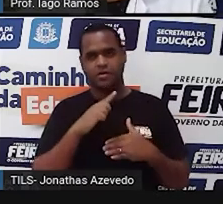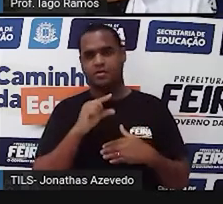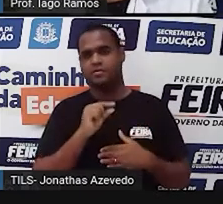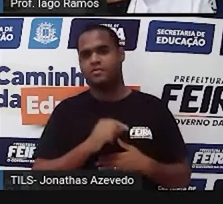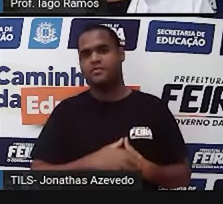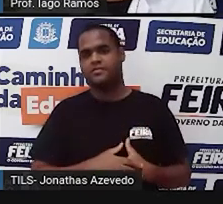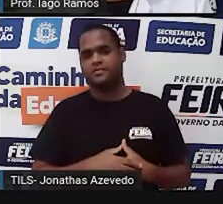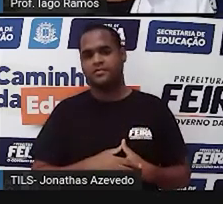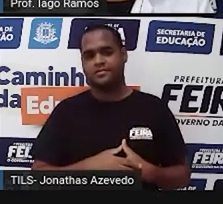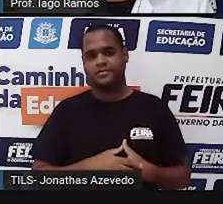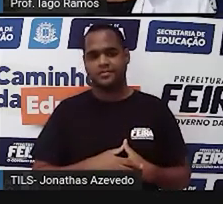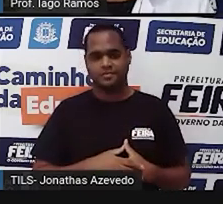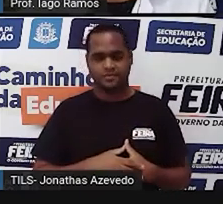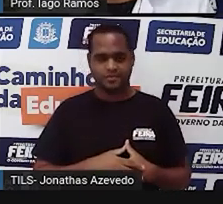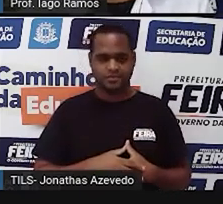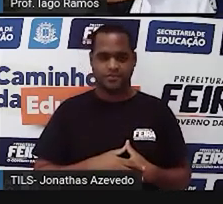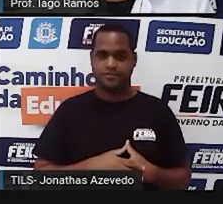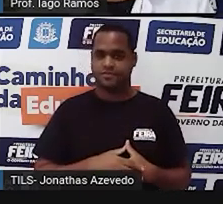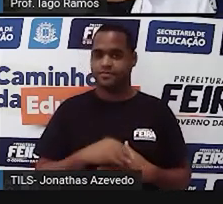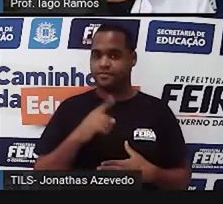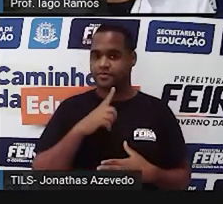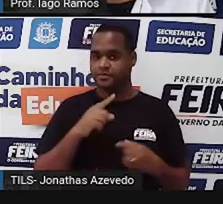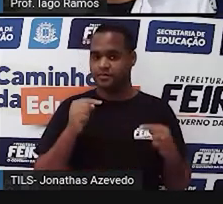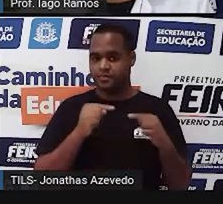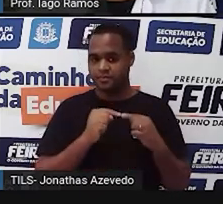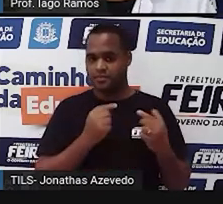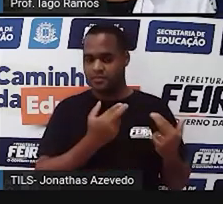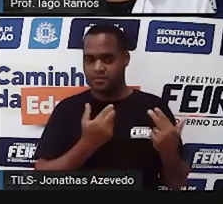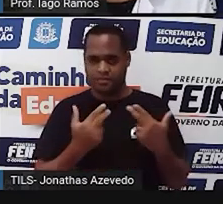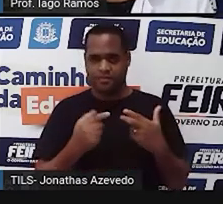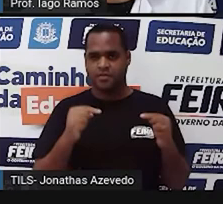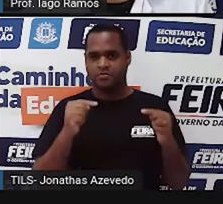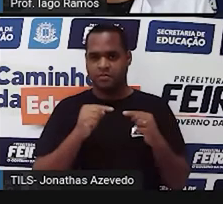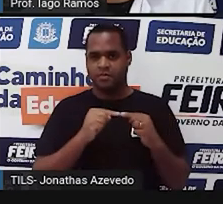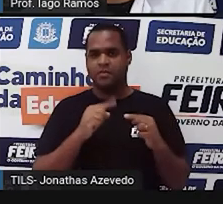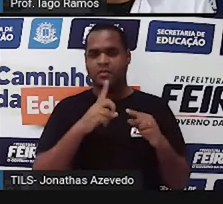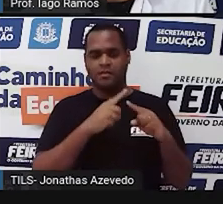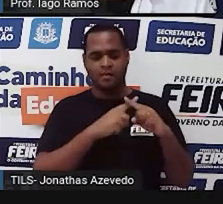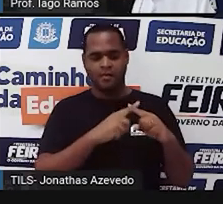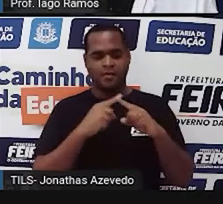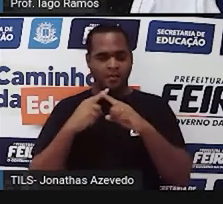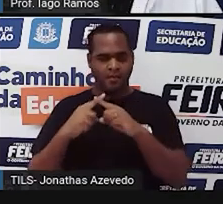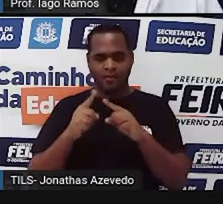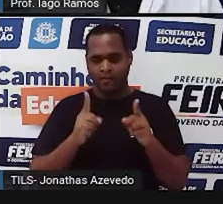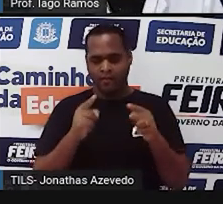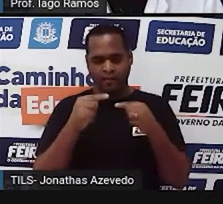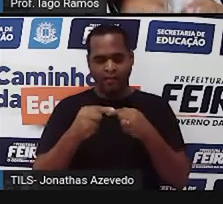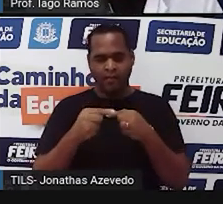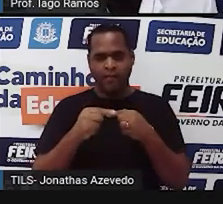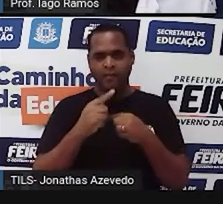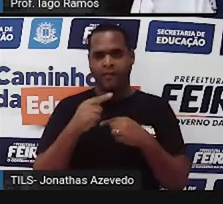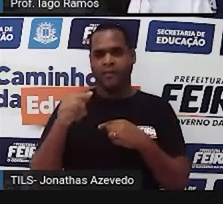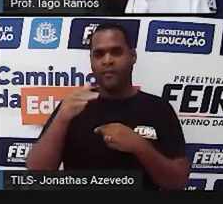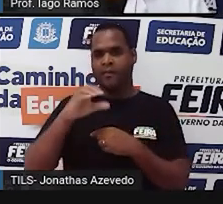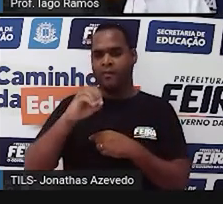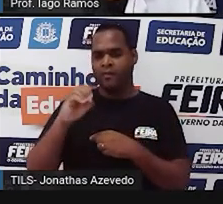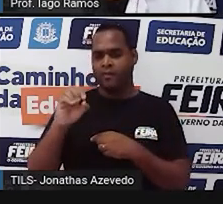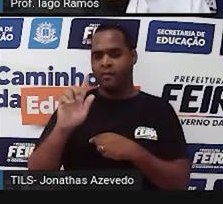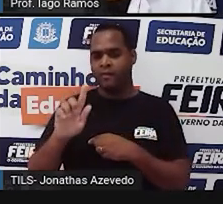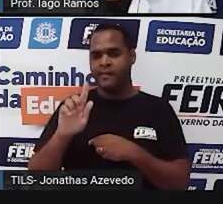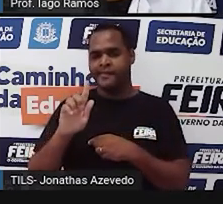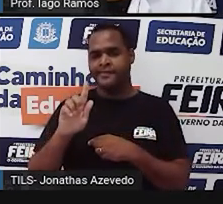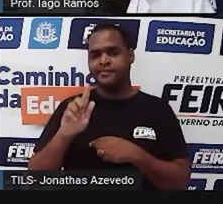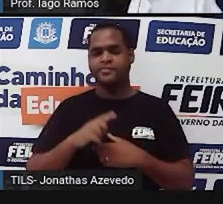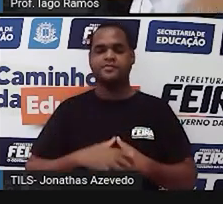você tem duas caixinhas iguais, representadas por X, mais um peso de 100 gramas.